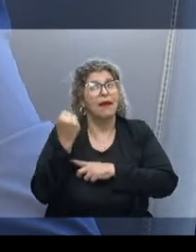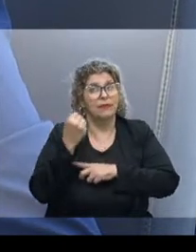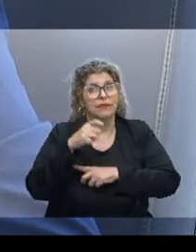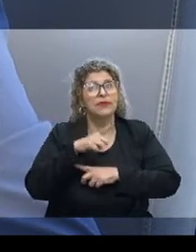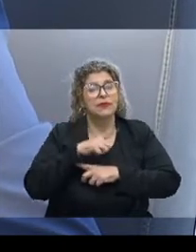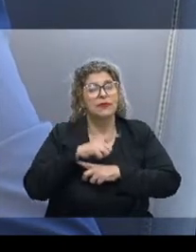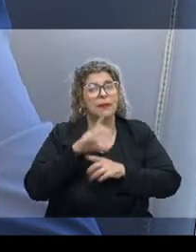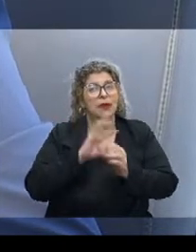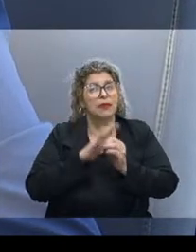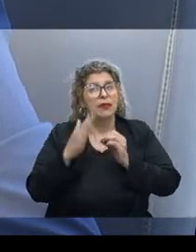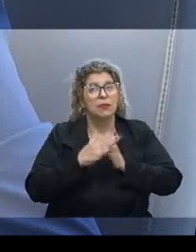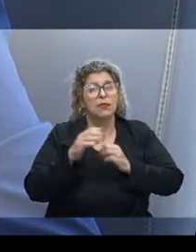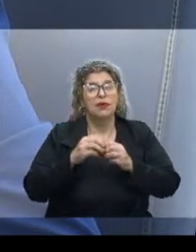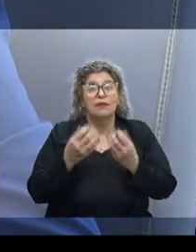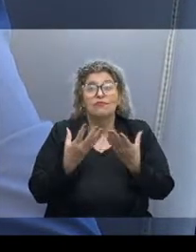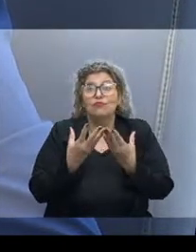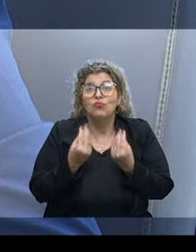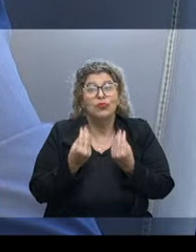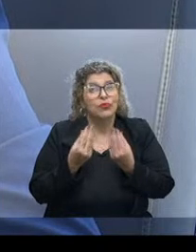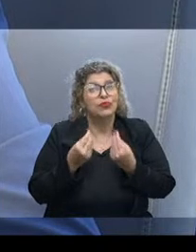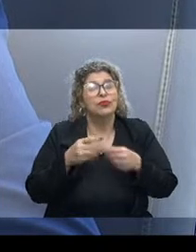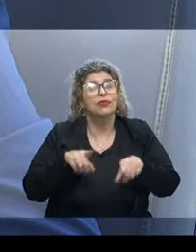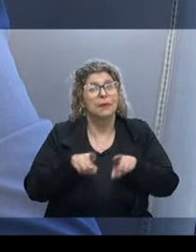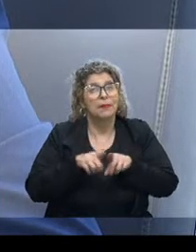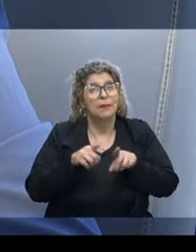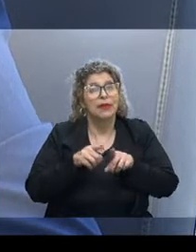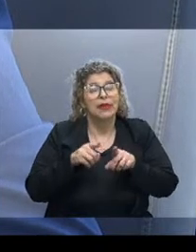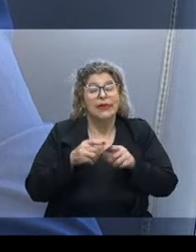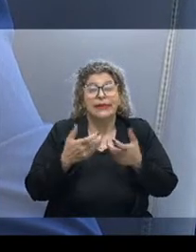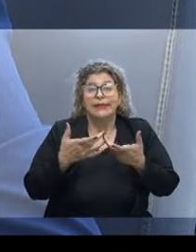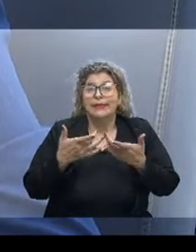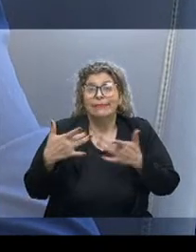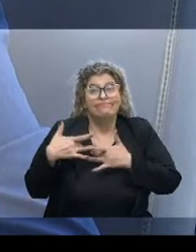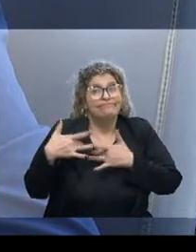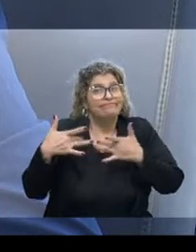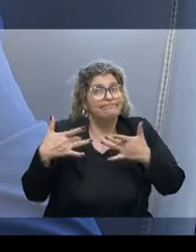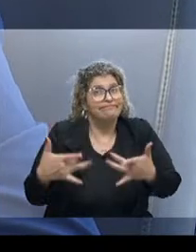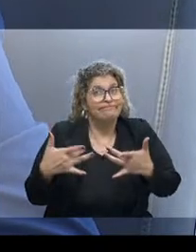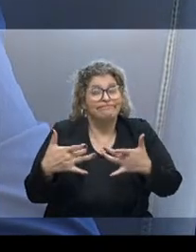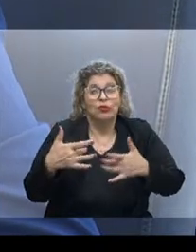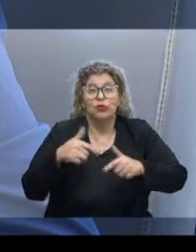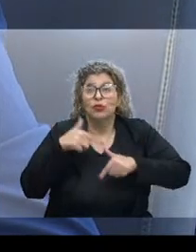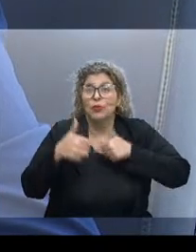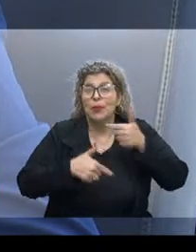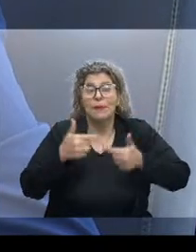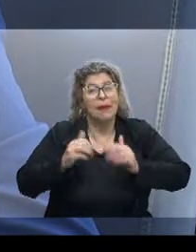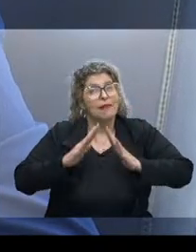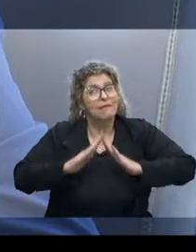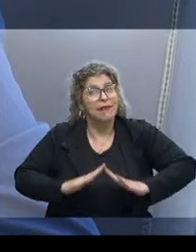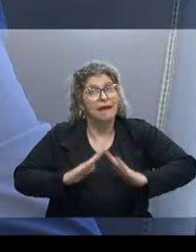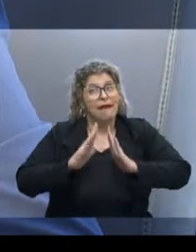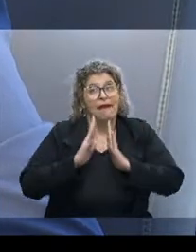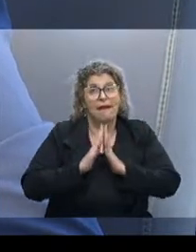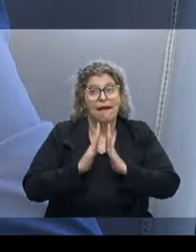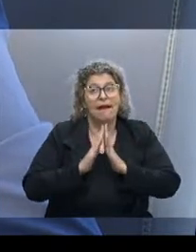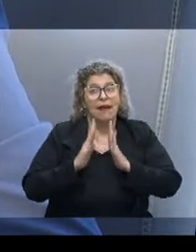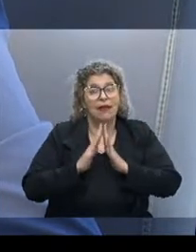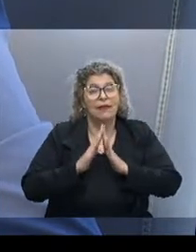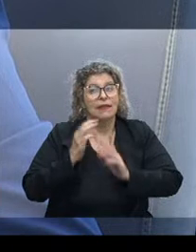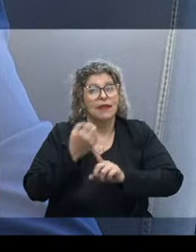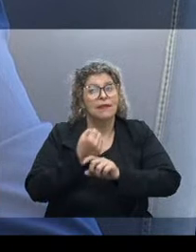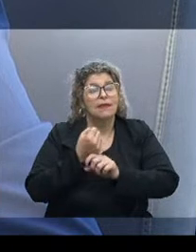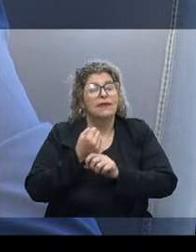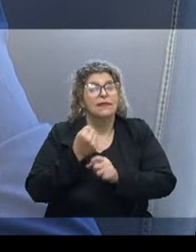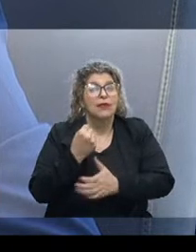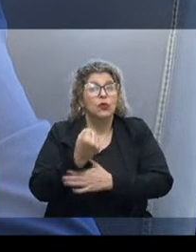a necessidade, muitas vezes, de ter que abdicar do seu trabalho, de ter que ficar em casa, enfim, tudo em prol da segurança